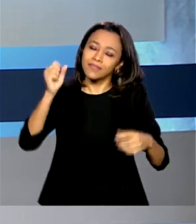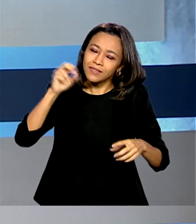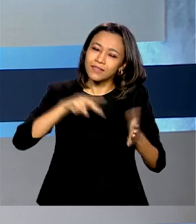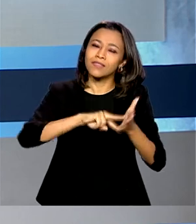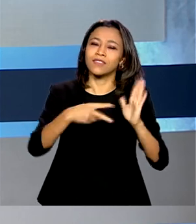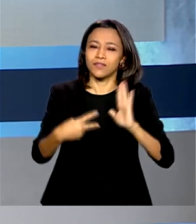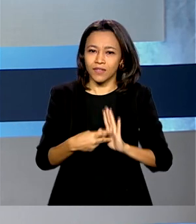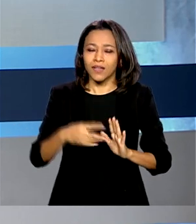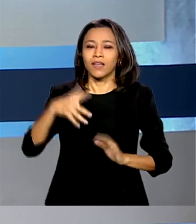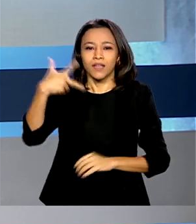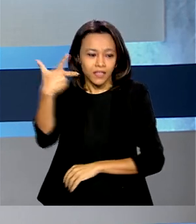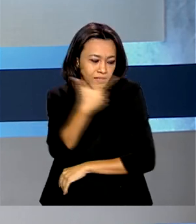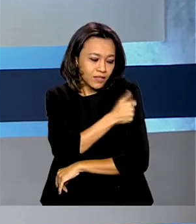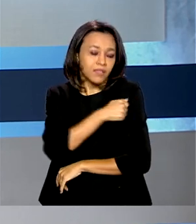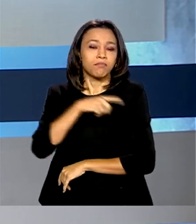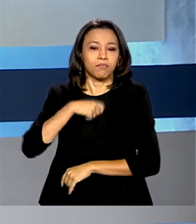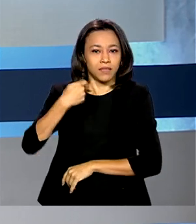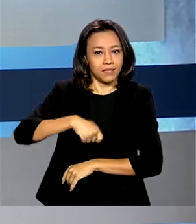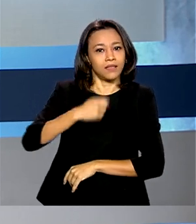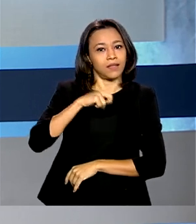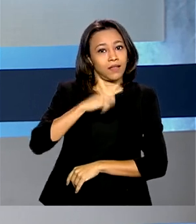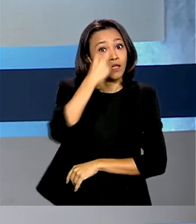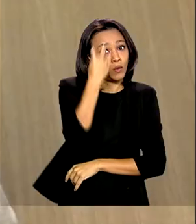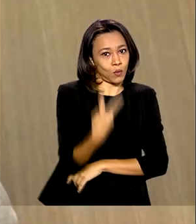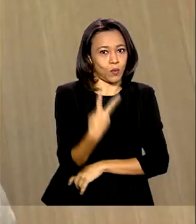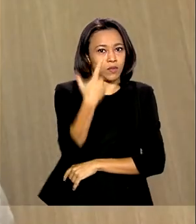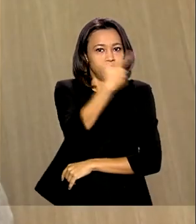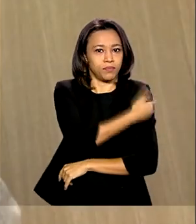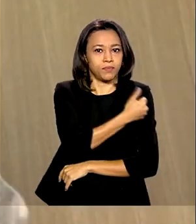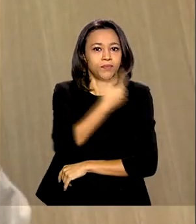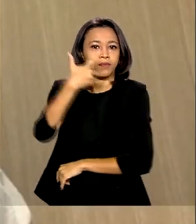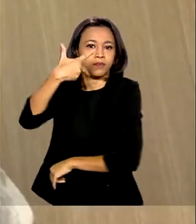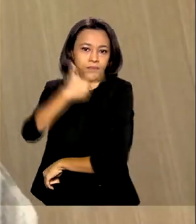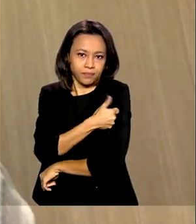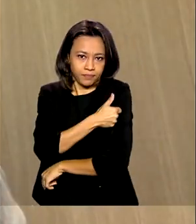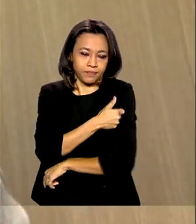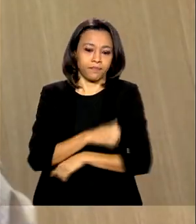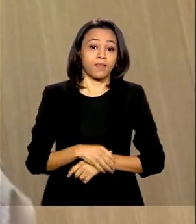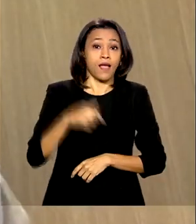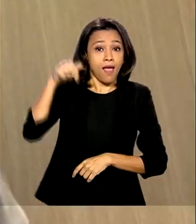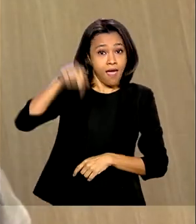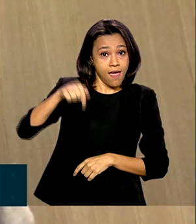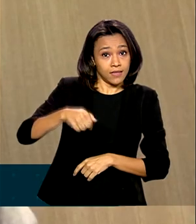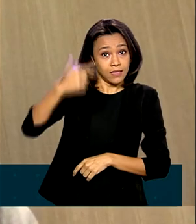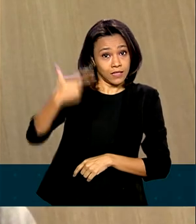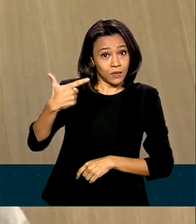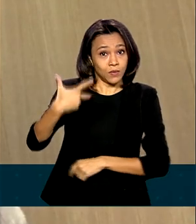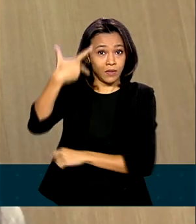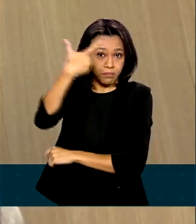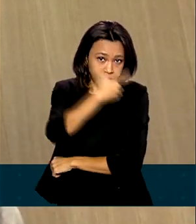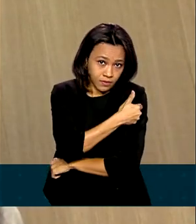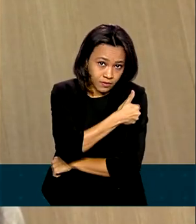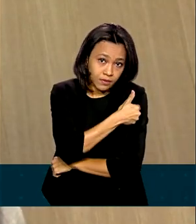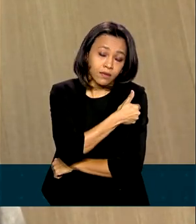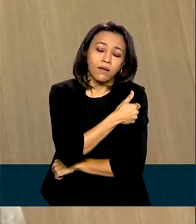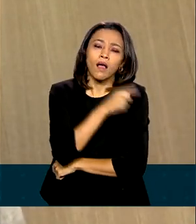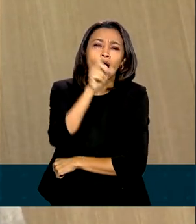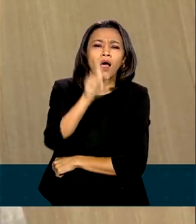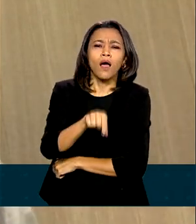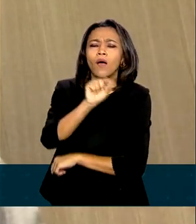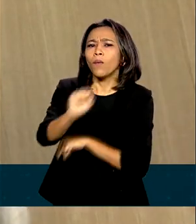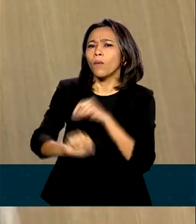quando administrada, terá duas doses. Essa segunda dose, ou essa dose de reforço, ela foi proposta